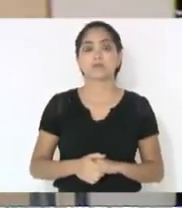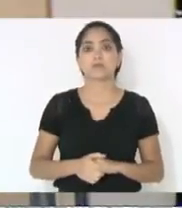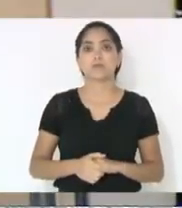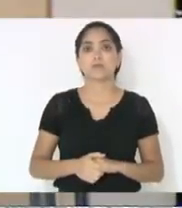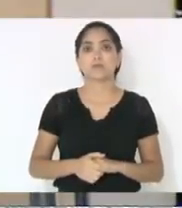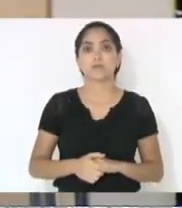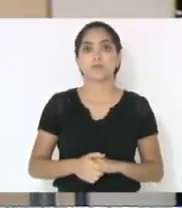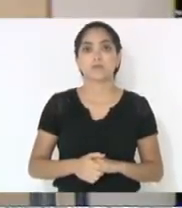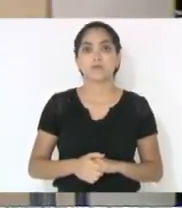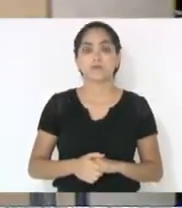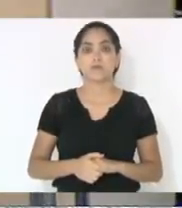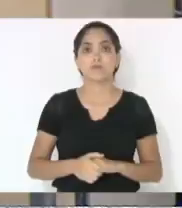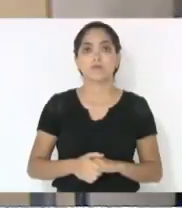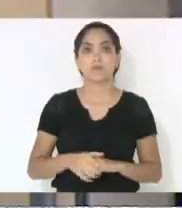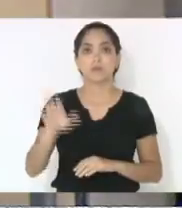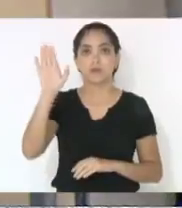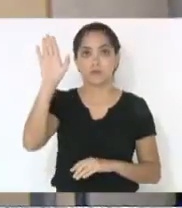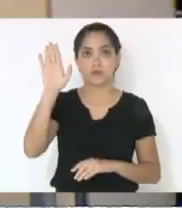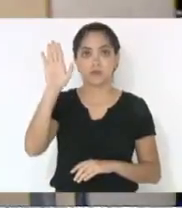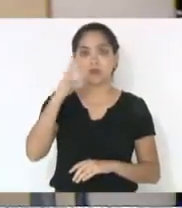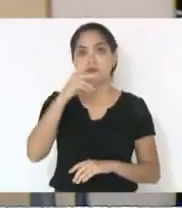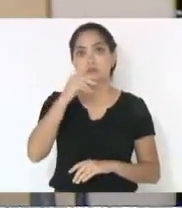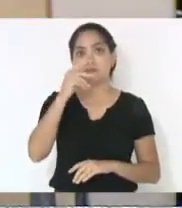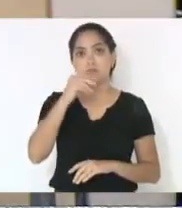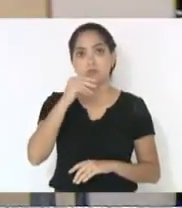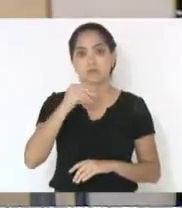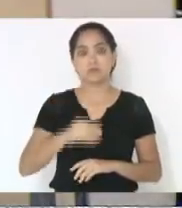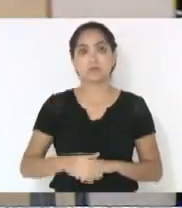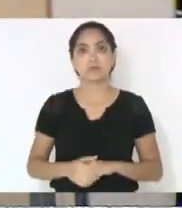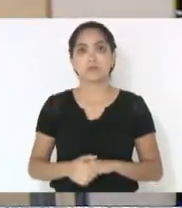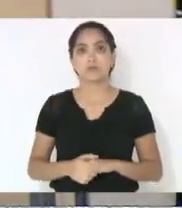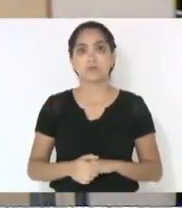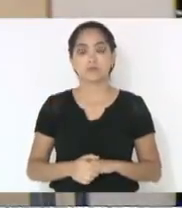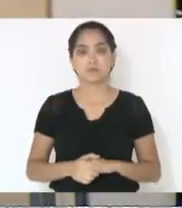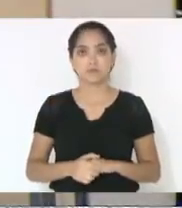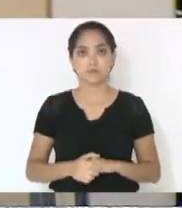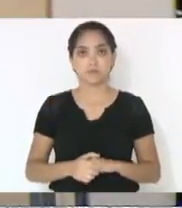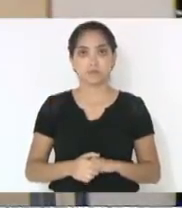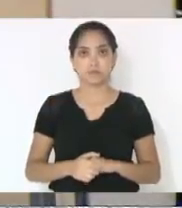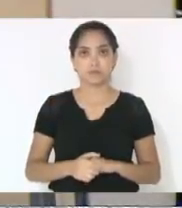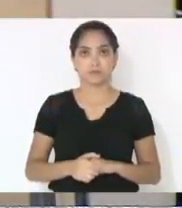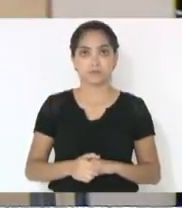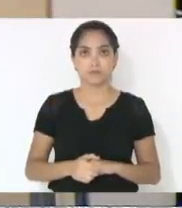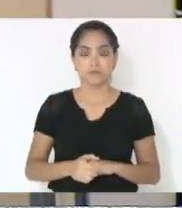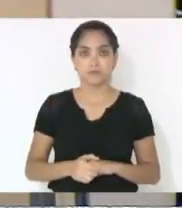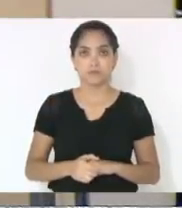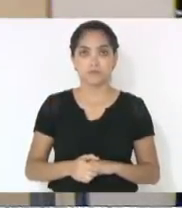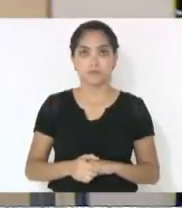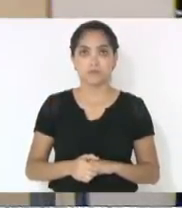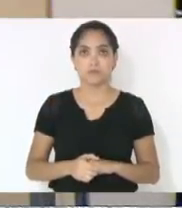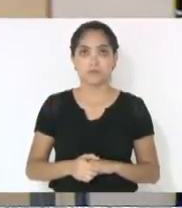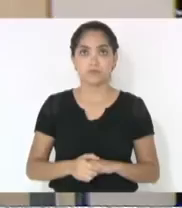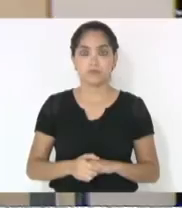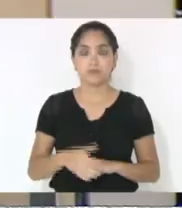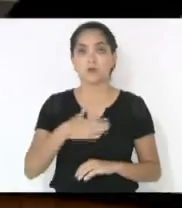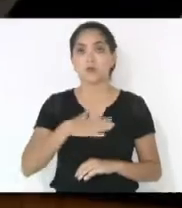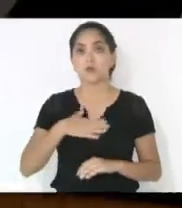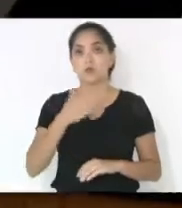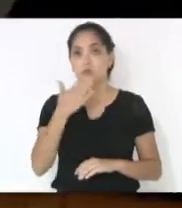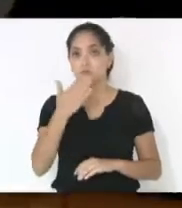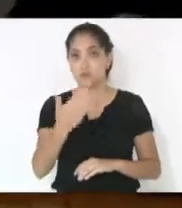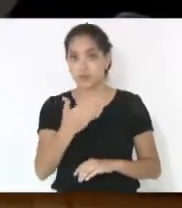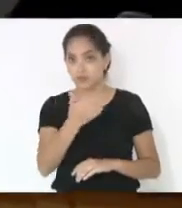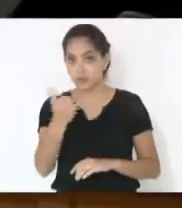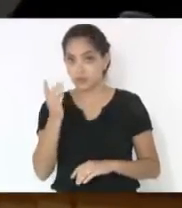Senhor presidente, questão de ordem, senhor presidente. Pela ordem, deputado Kennedy Nunes. Eu gostaria de pedir aos